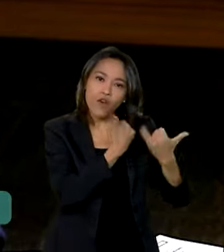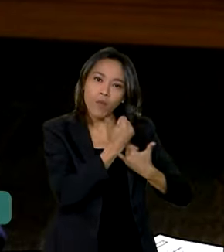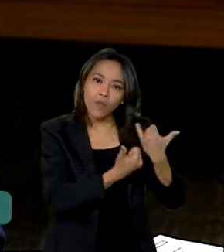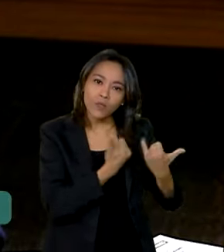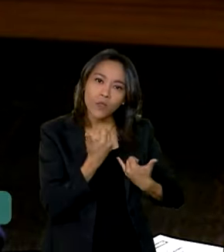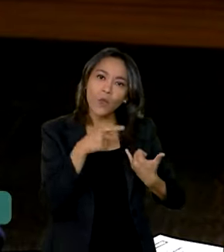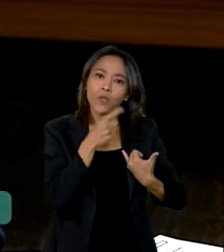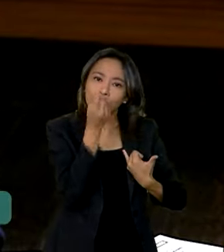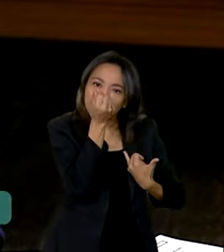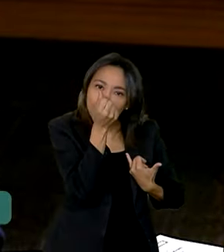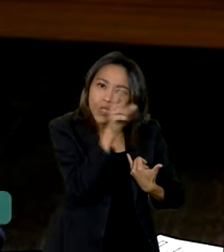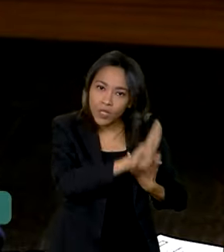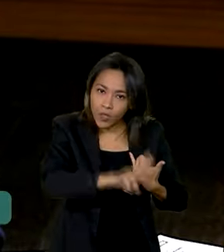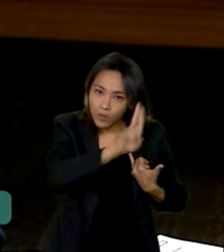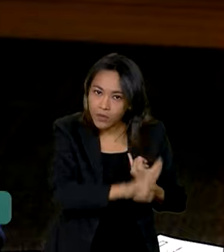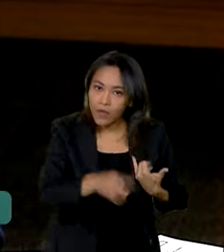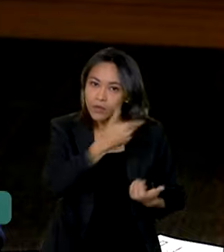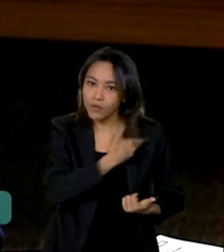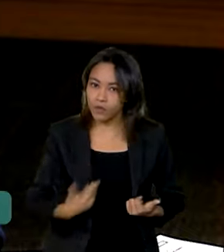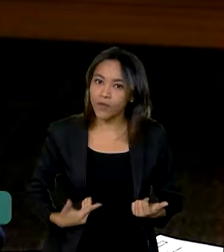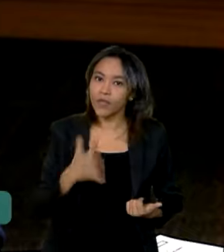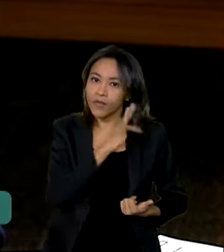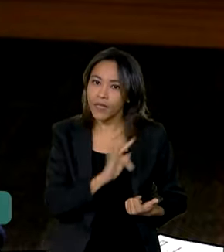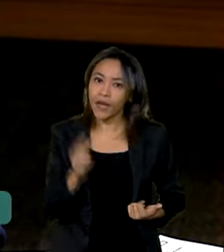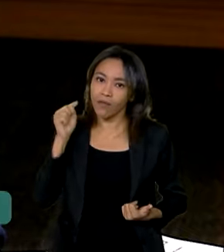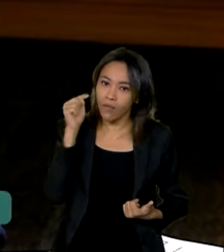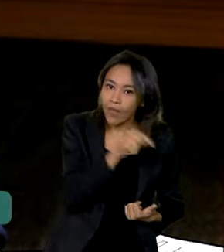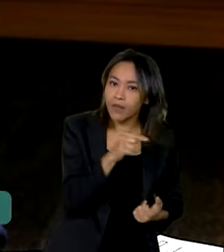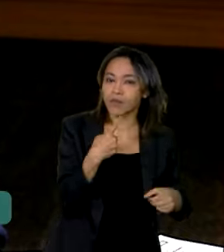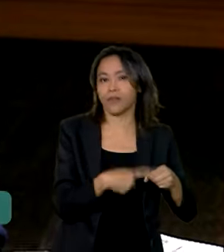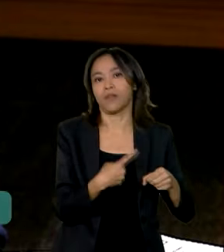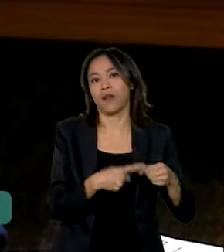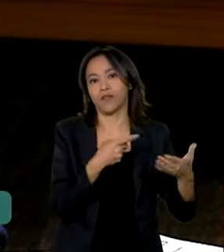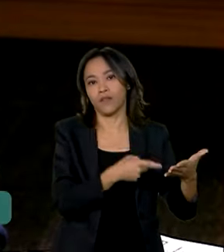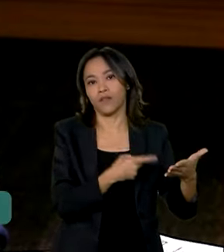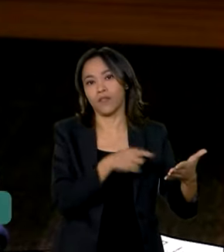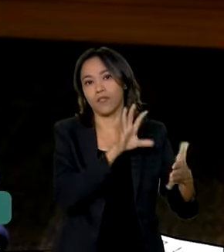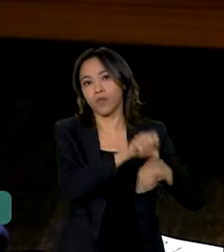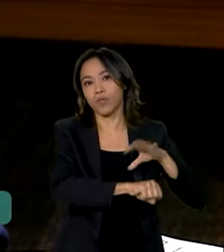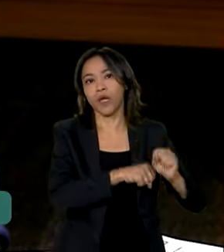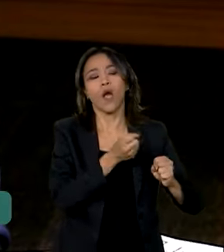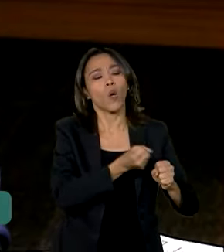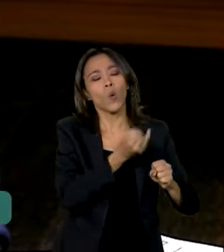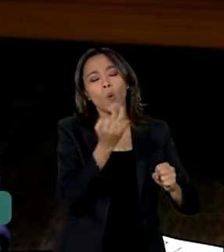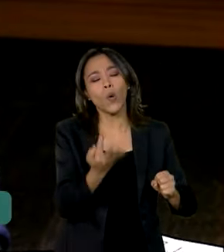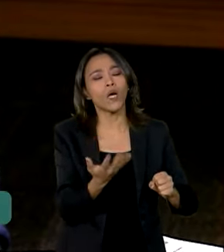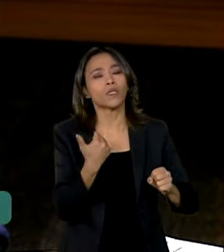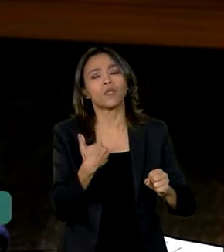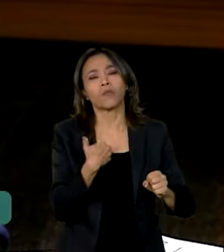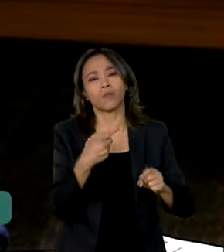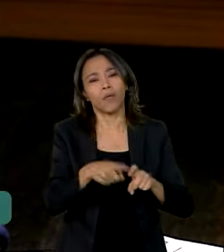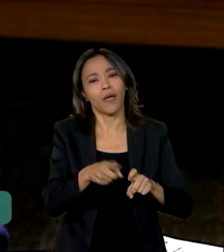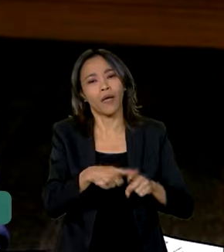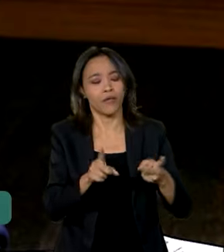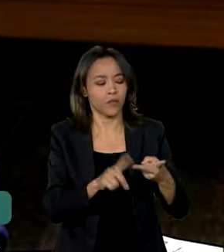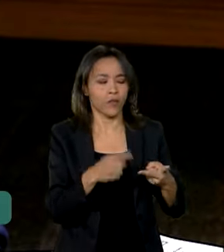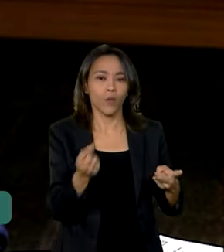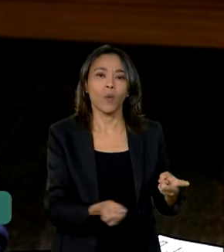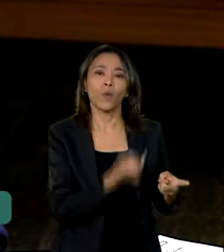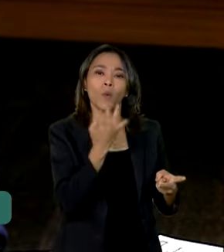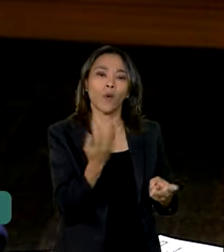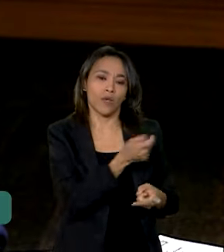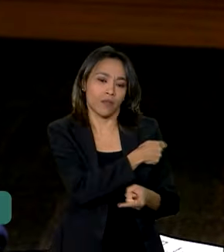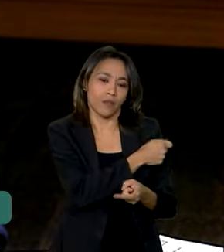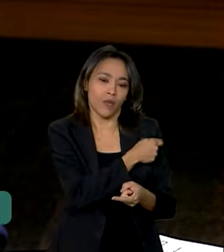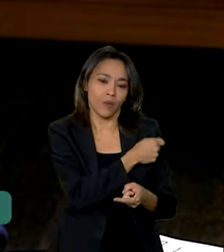sobre cada centavo do dinheiro que o governo federal realiza na sua cidade. Quantos médicos tem no Mais Médico? Quantos alunos tem no Pró